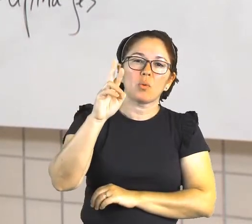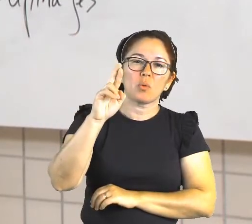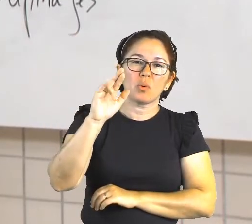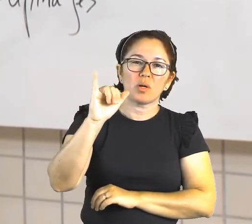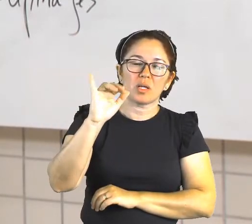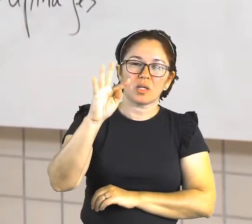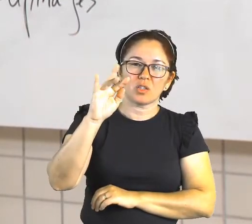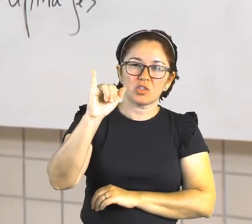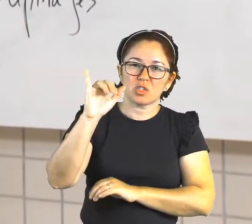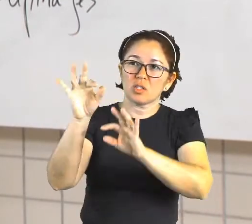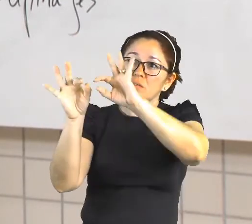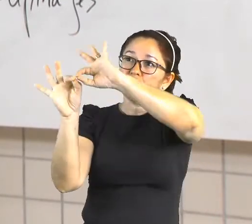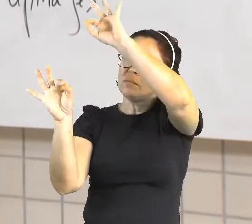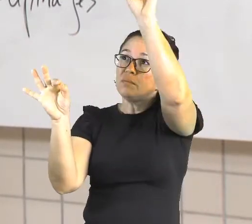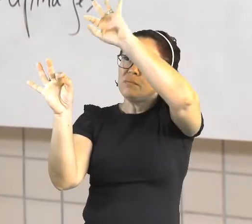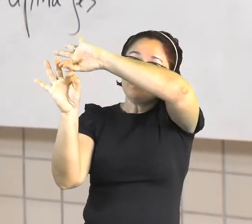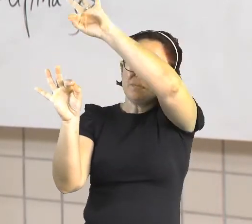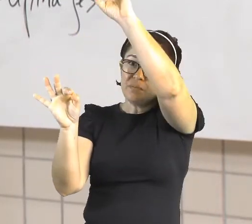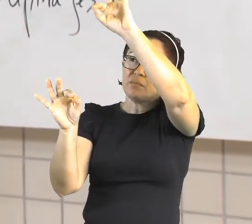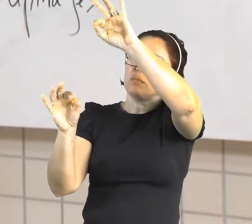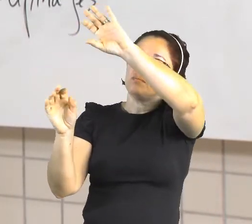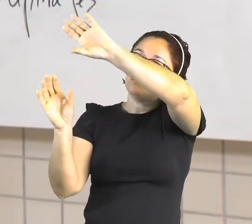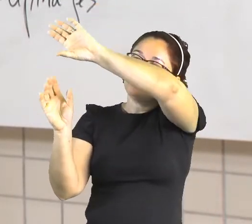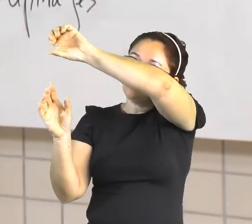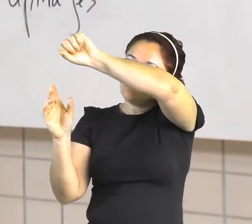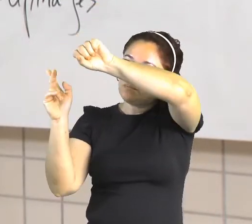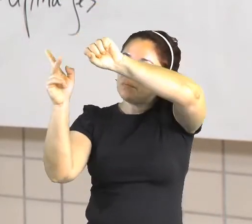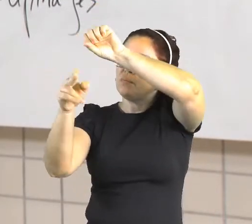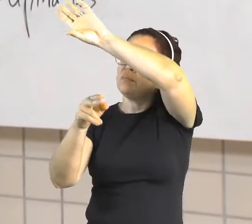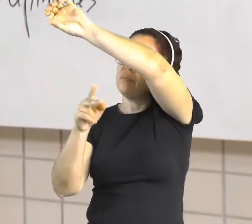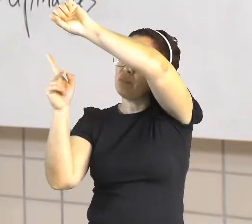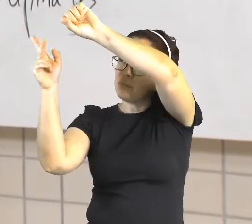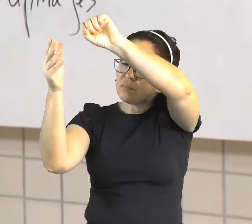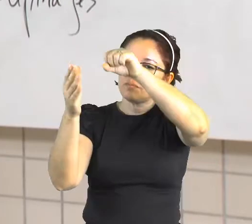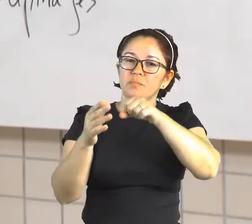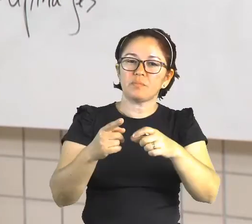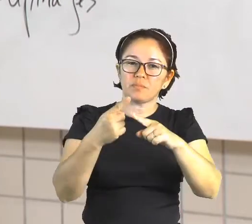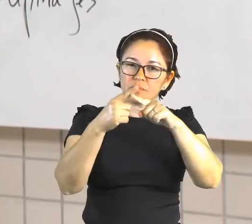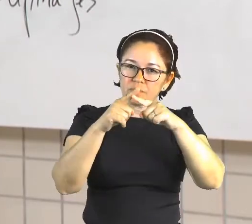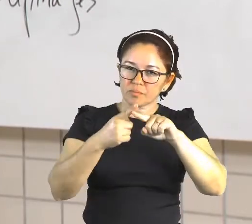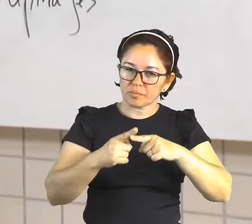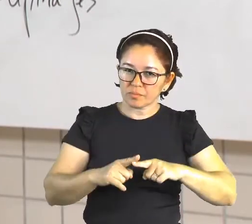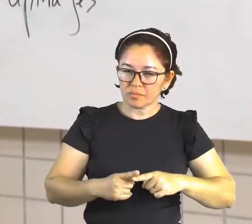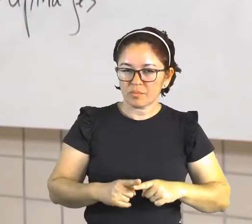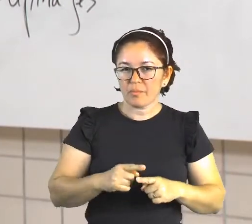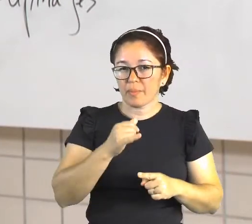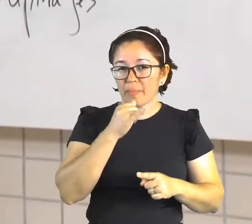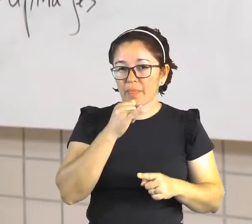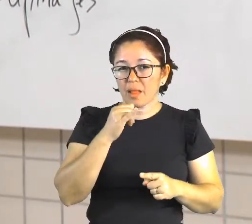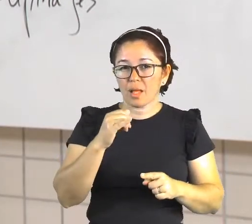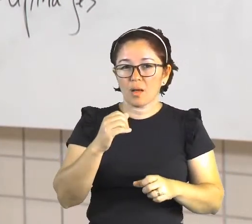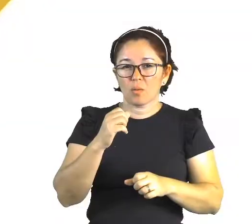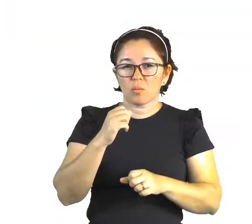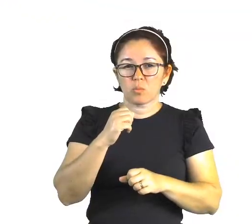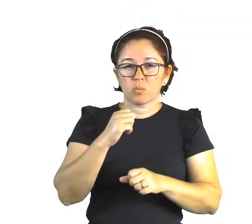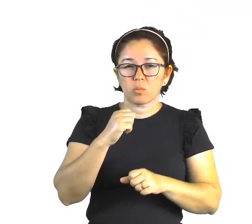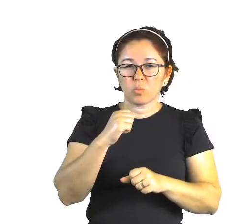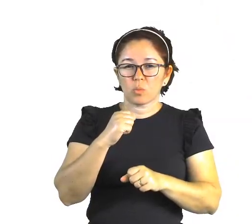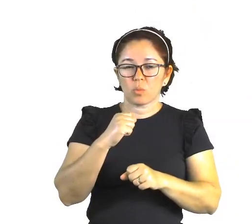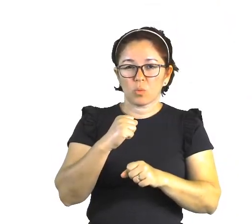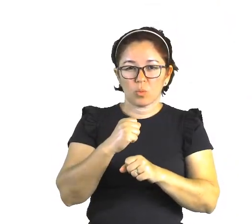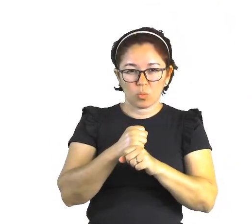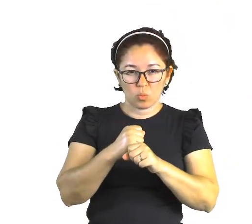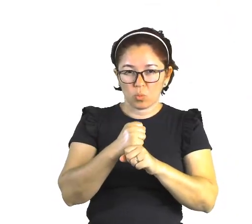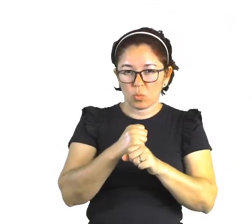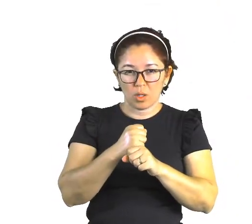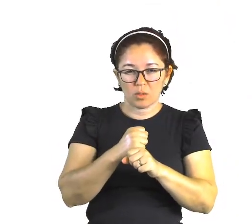aldeia Xerente. Eles têm esses materiais disponíveis durante praticamente o ano todo. Além disso